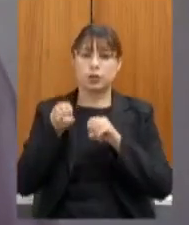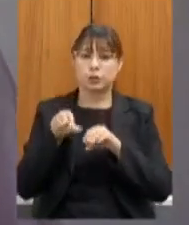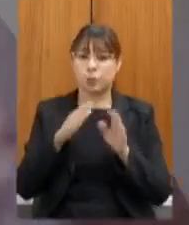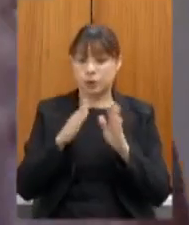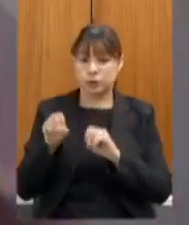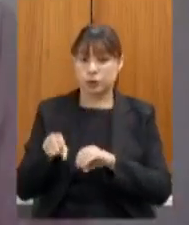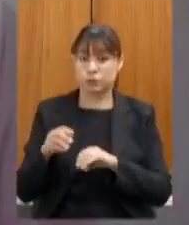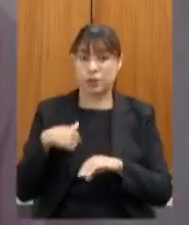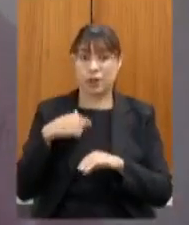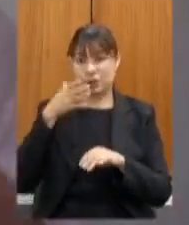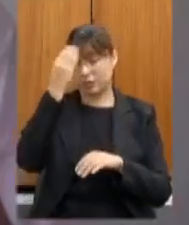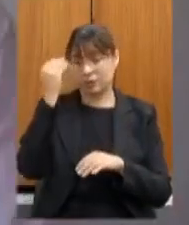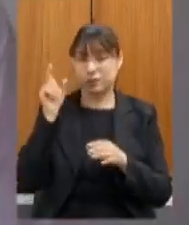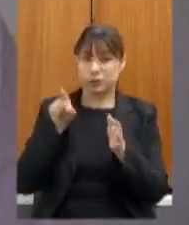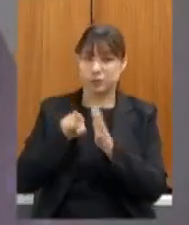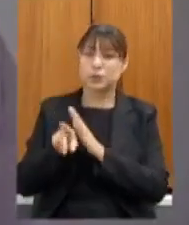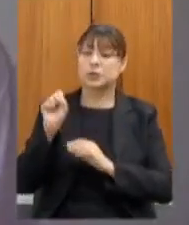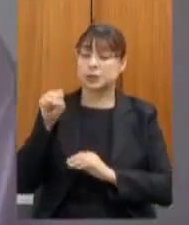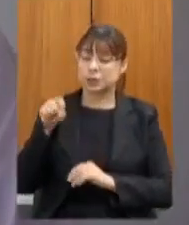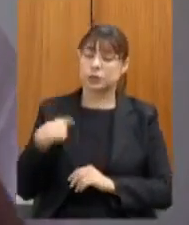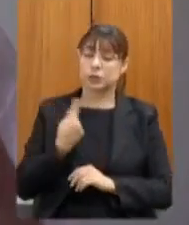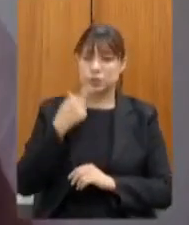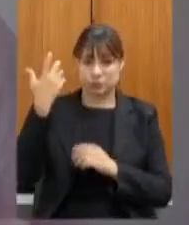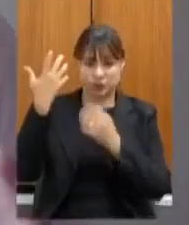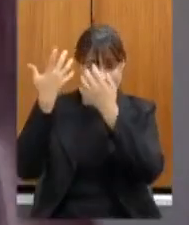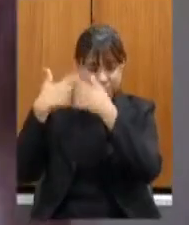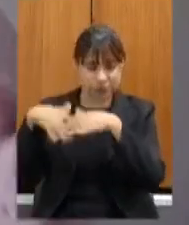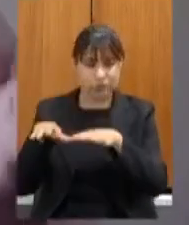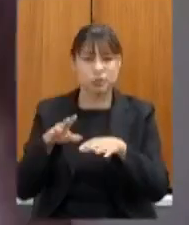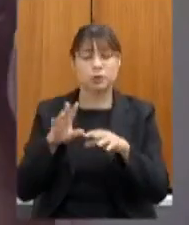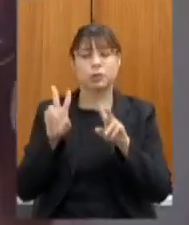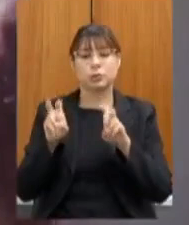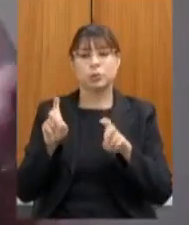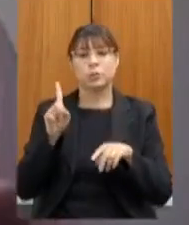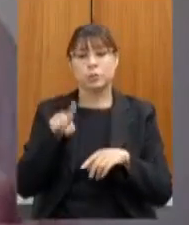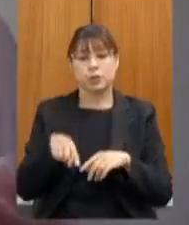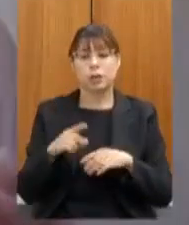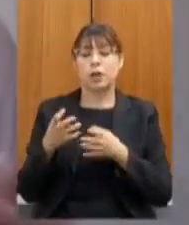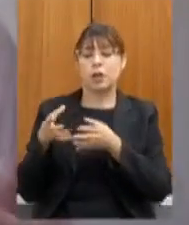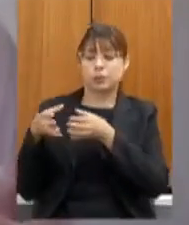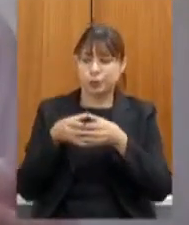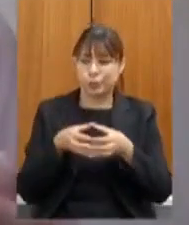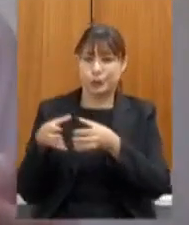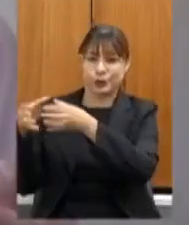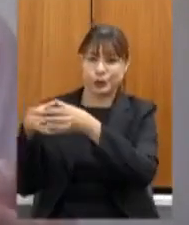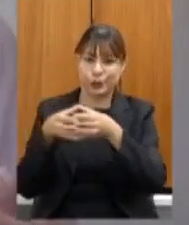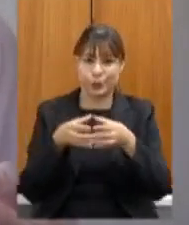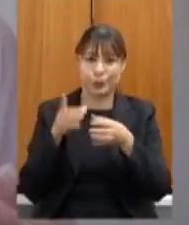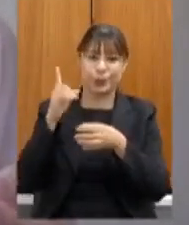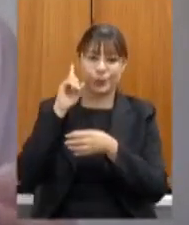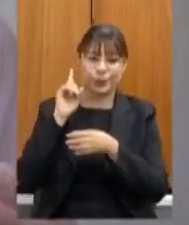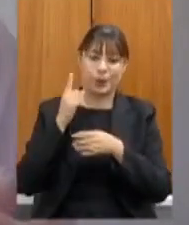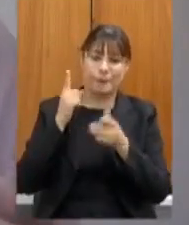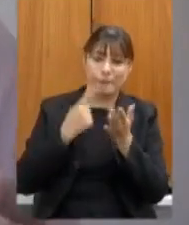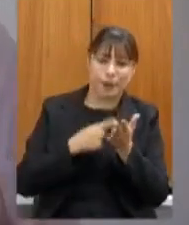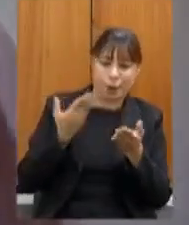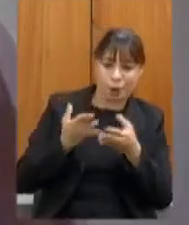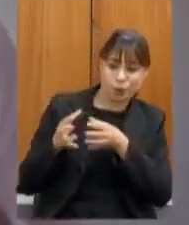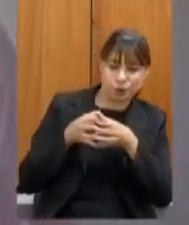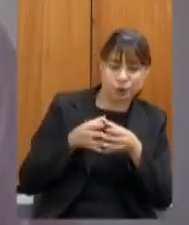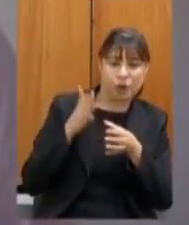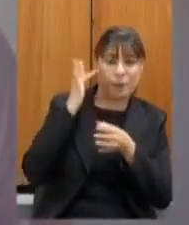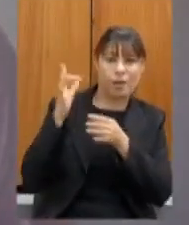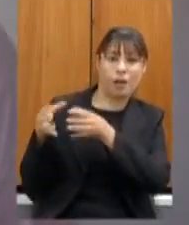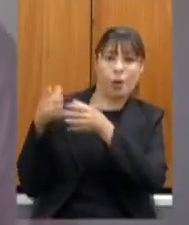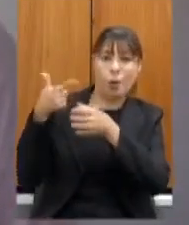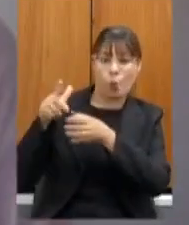ah e eu não respondi sim estamos pensando nesse processo do escalonamento na verdade não só pensamos deputado como isso já foi